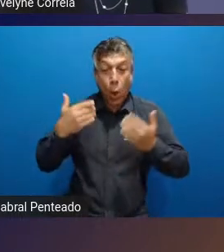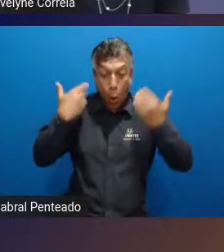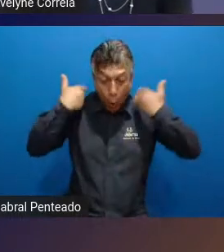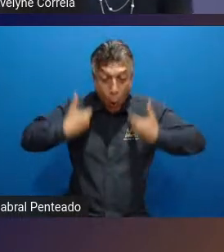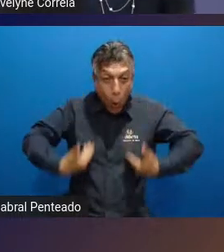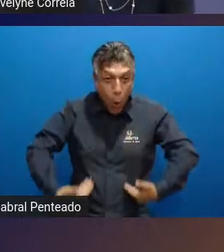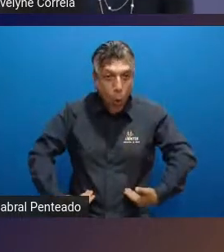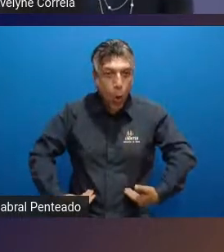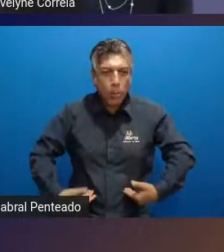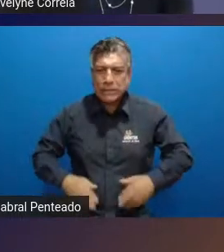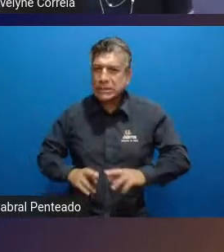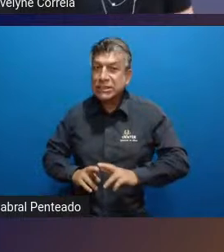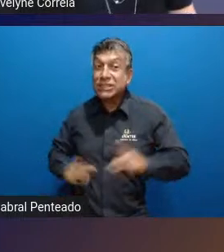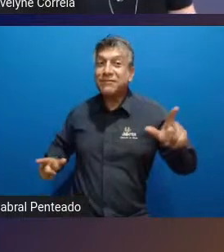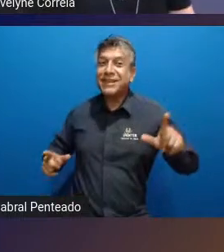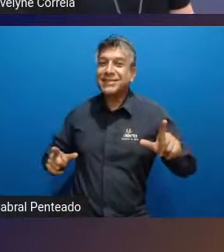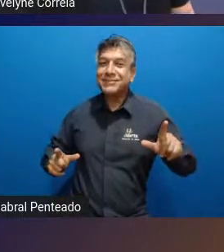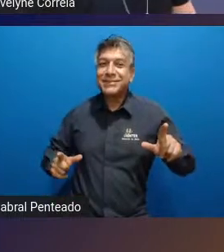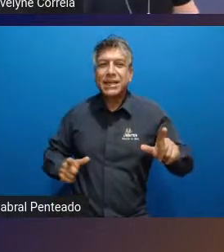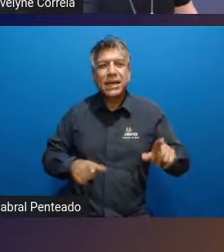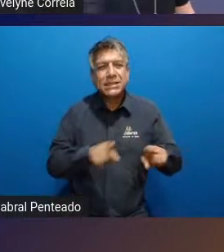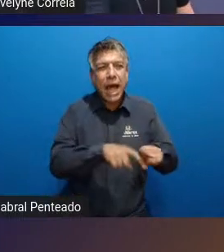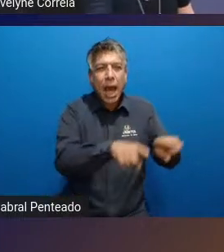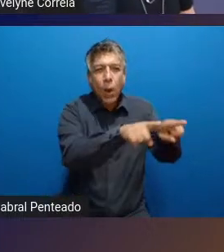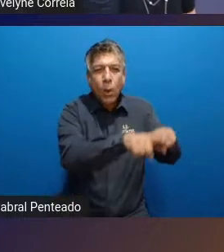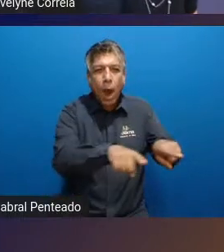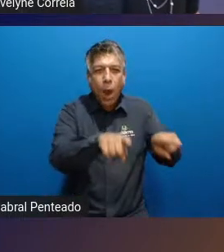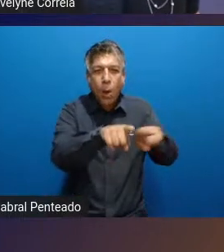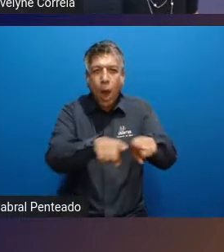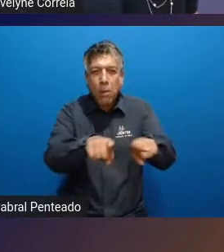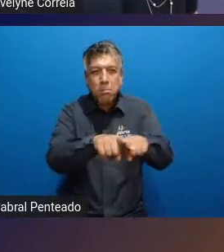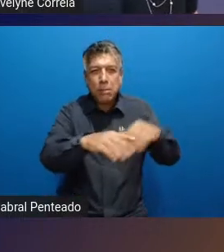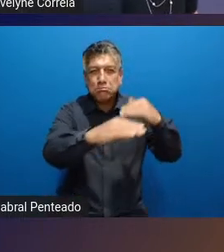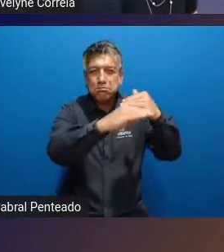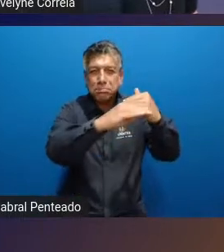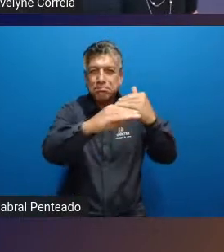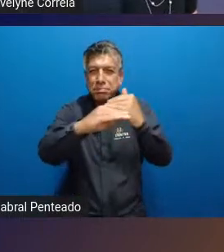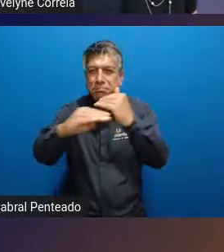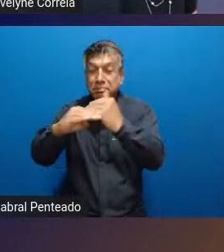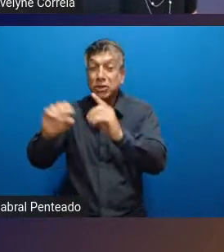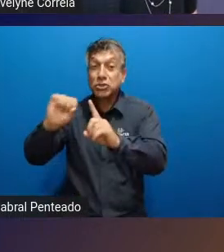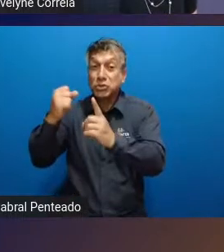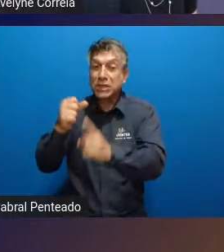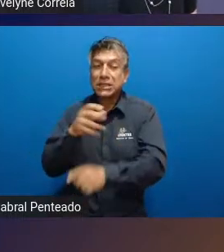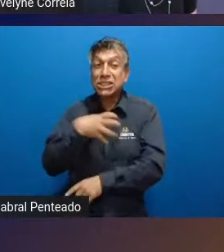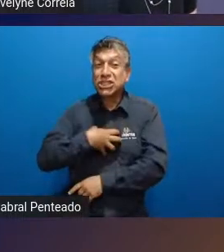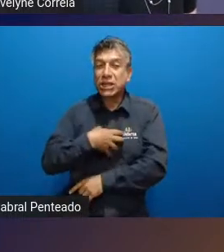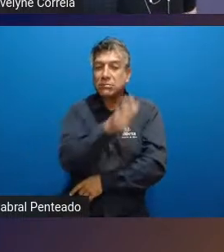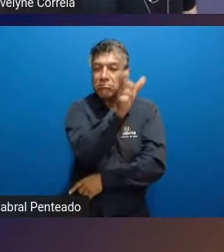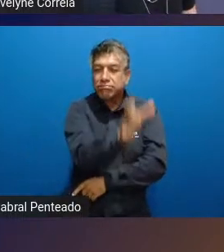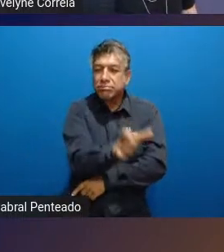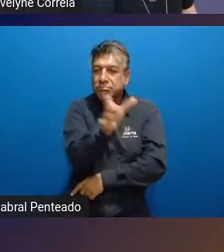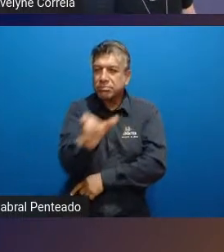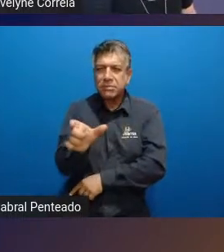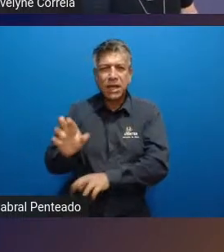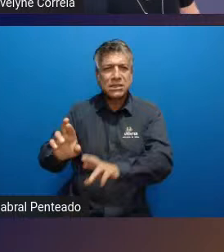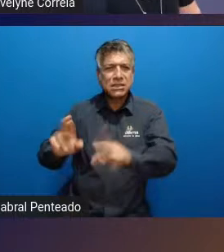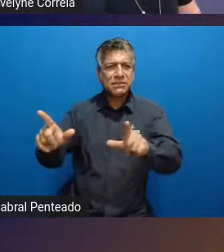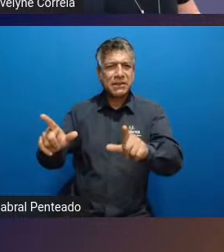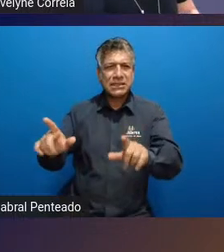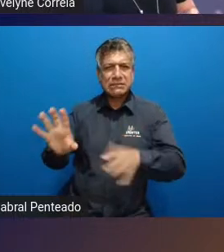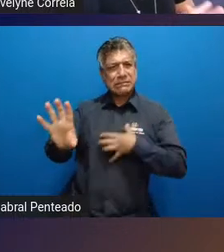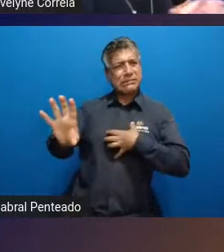saia do padrão imposto pela sociedade, já pode causar uma